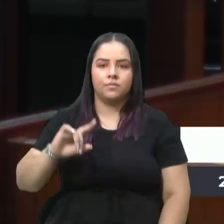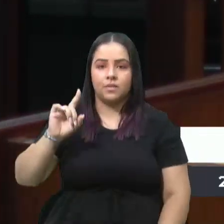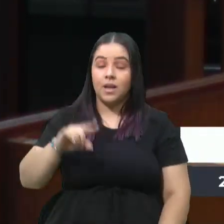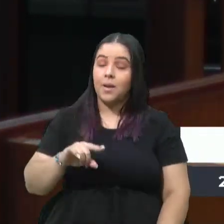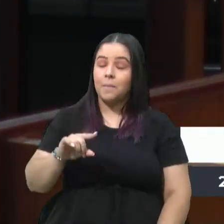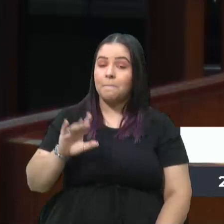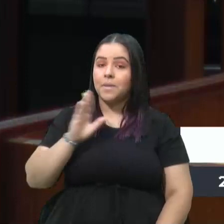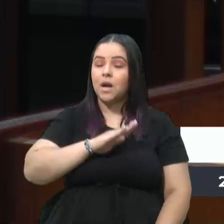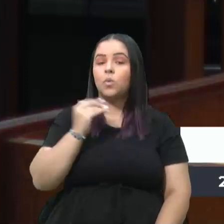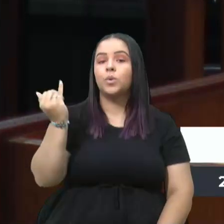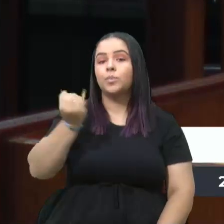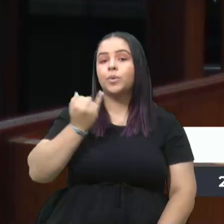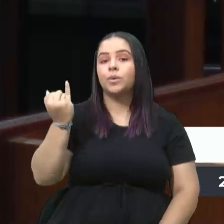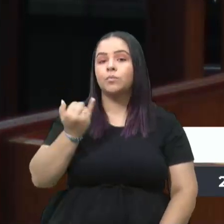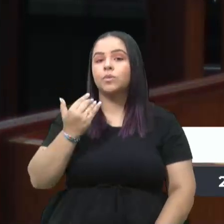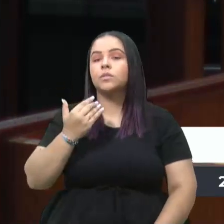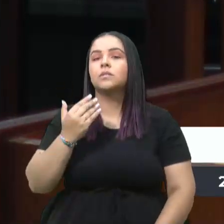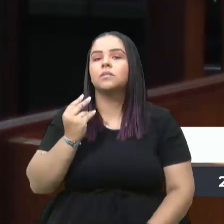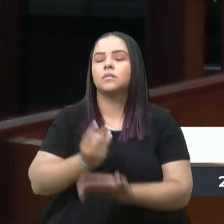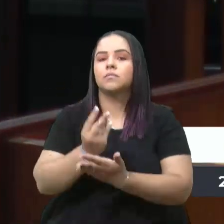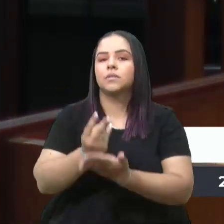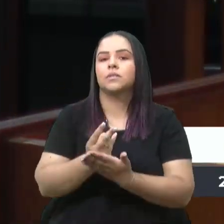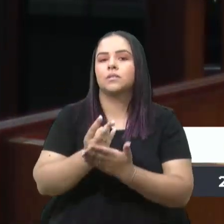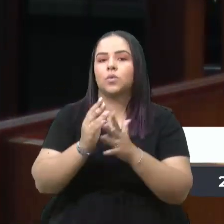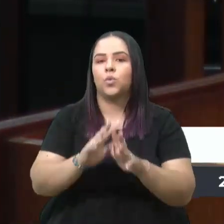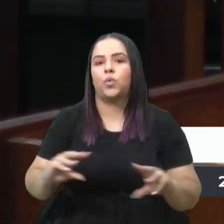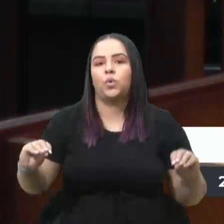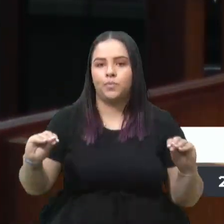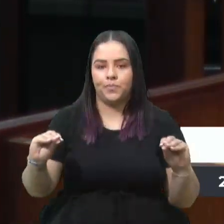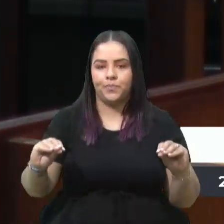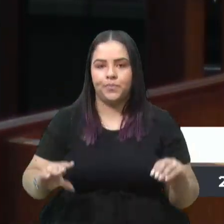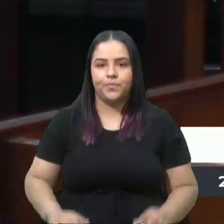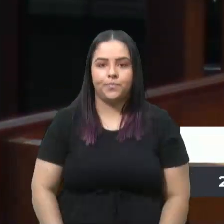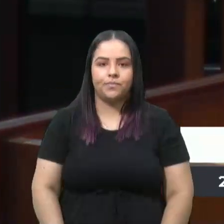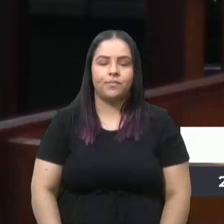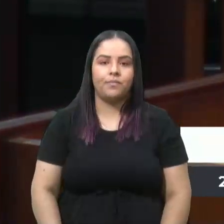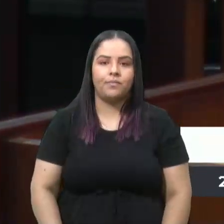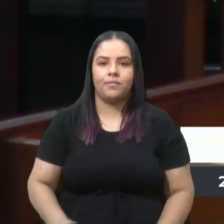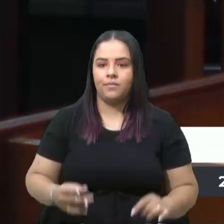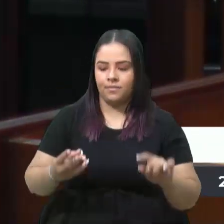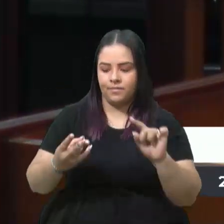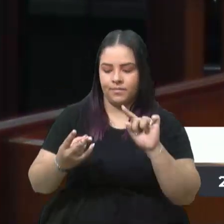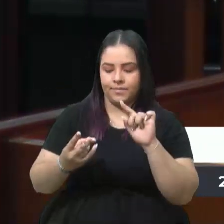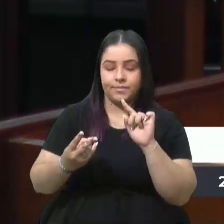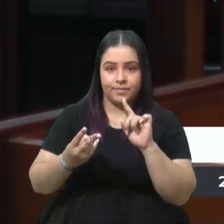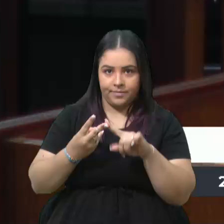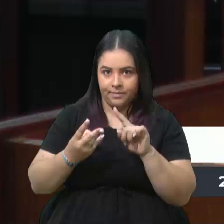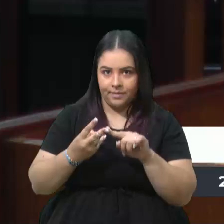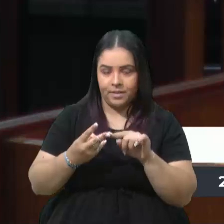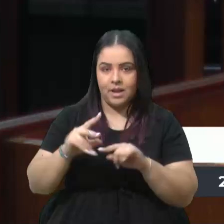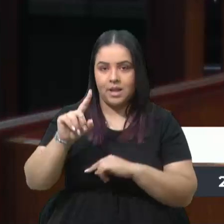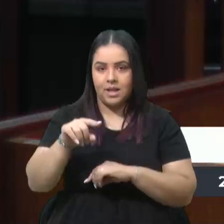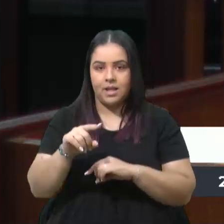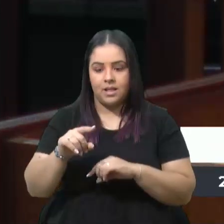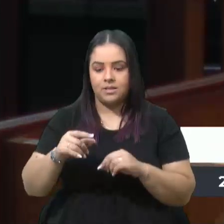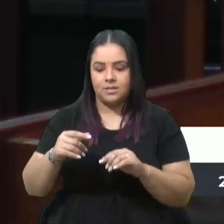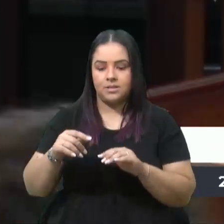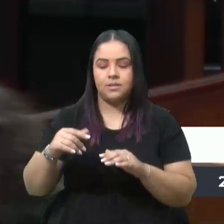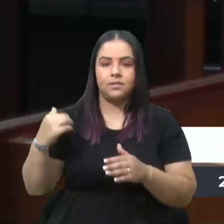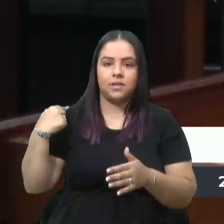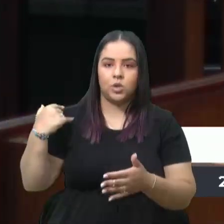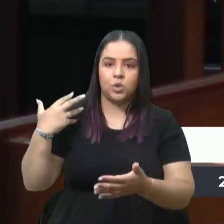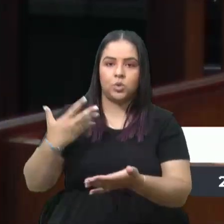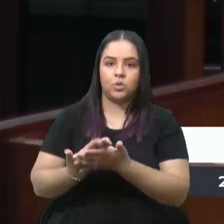necessário, a todo custo, sanar. O segundo registro é que, nessa jornada,